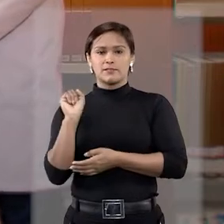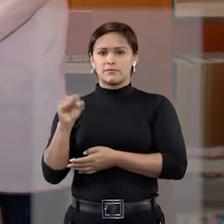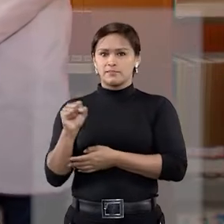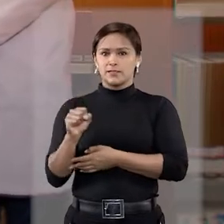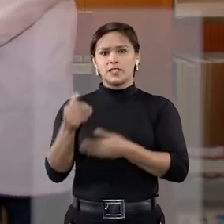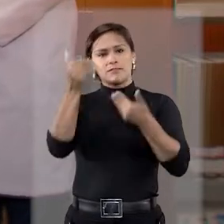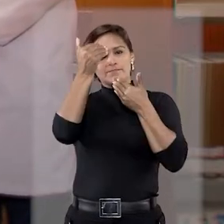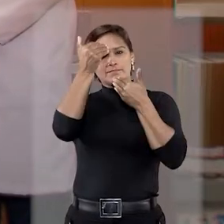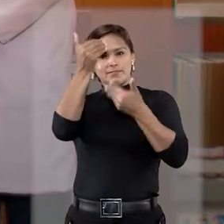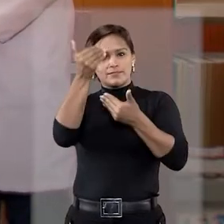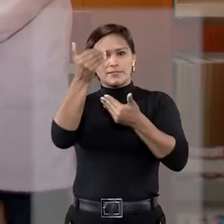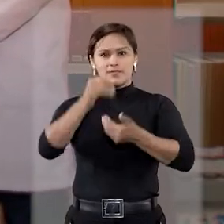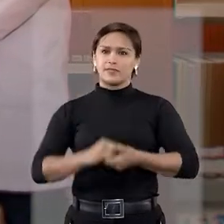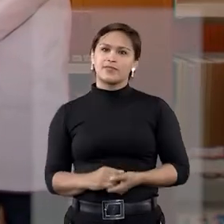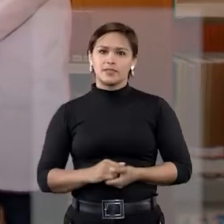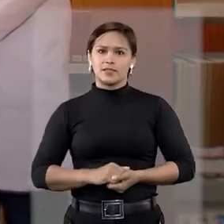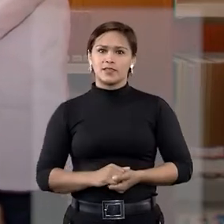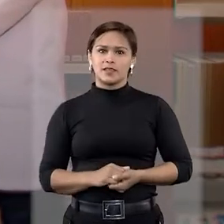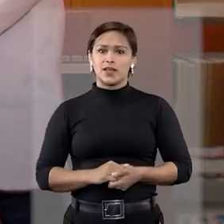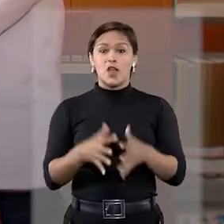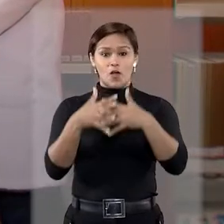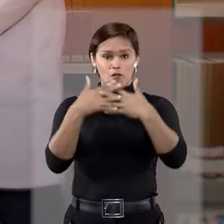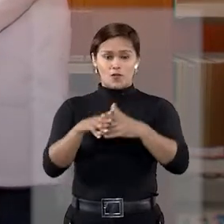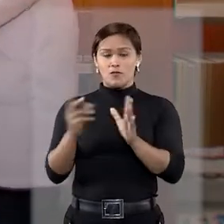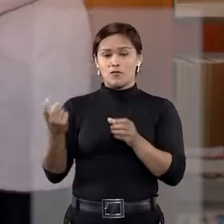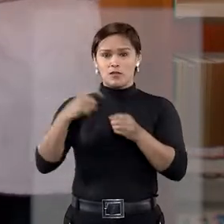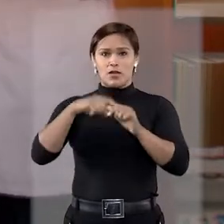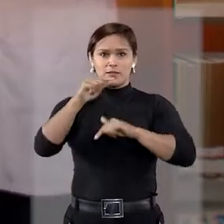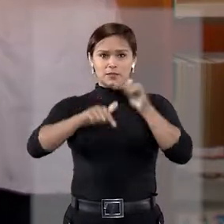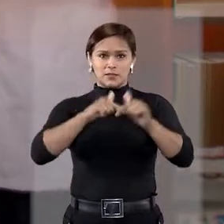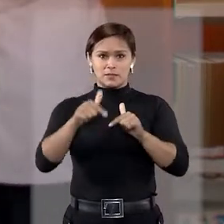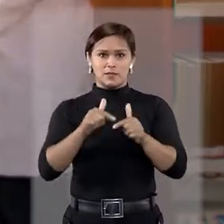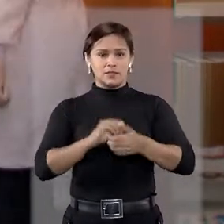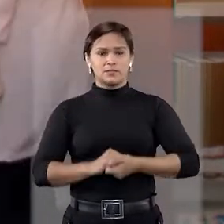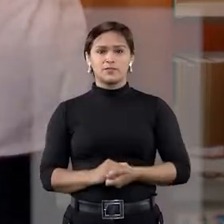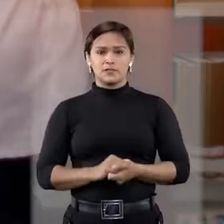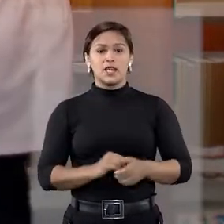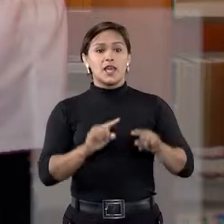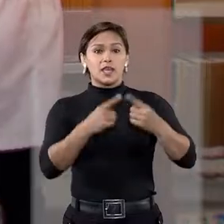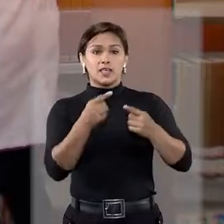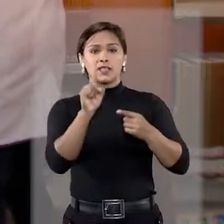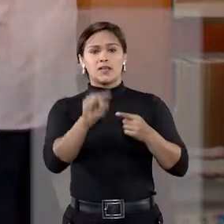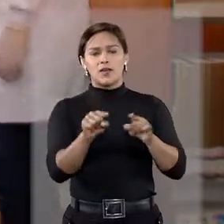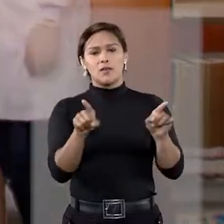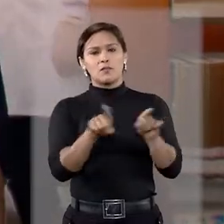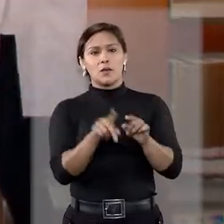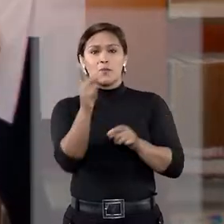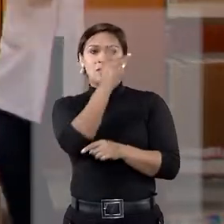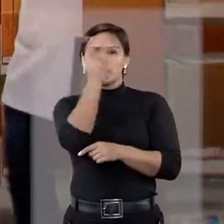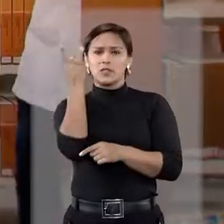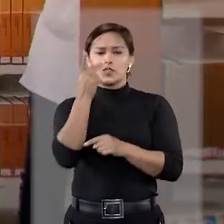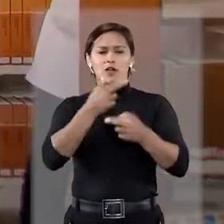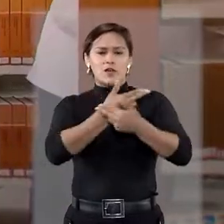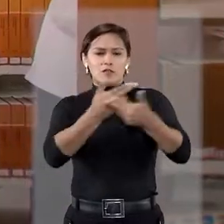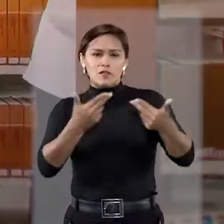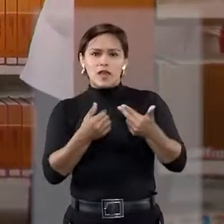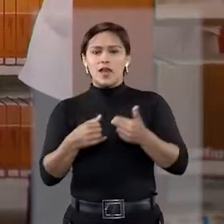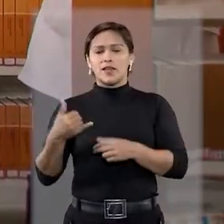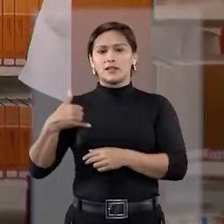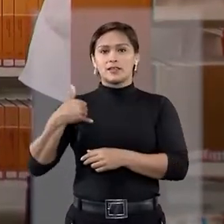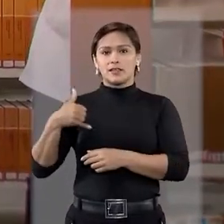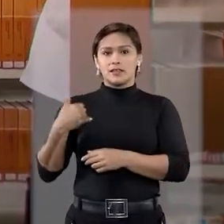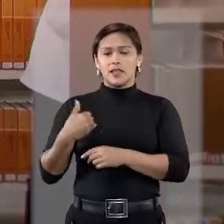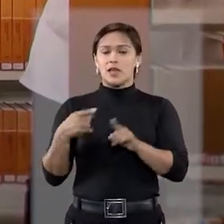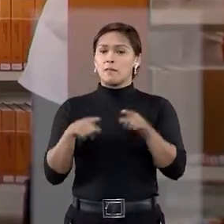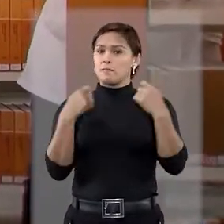certeza. Muito obrigada, Leonardo. Não vou mais te atrapalhar, pode voltar ao trabalho. Então, é isso. São pessoas de diversas